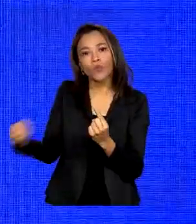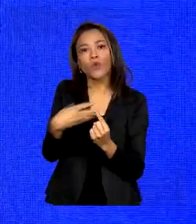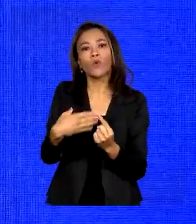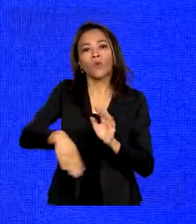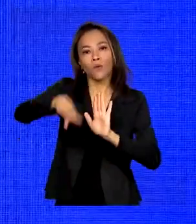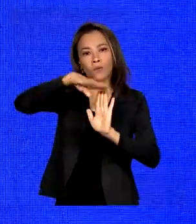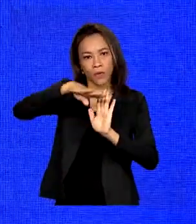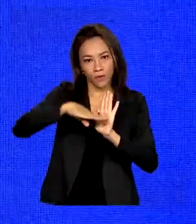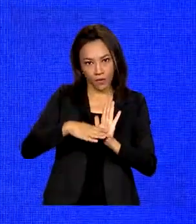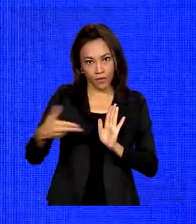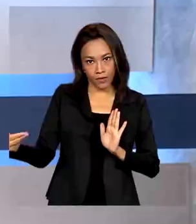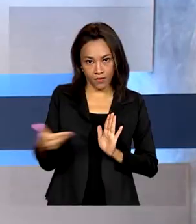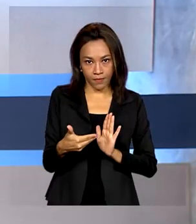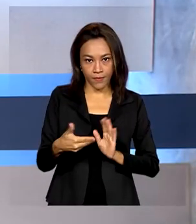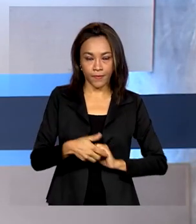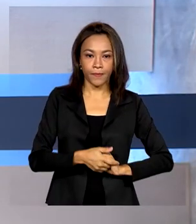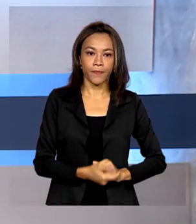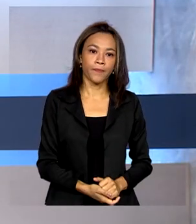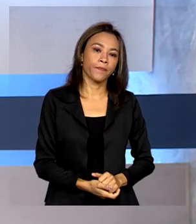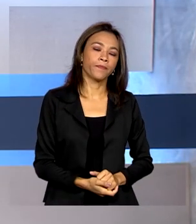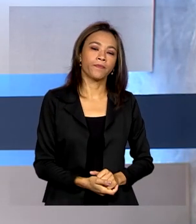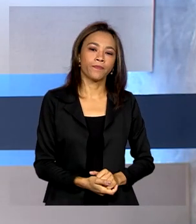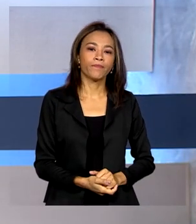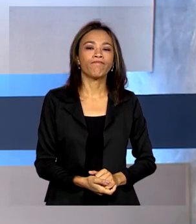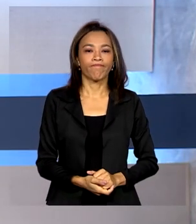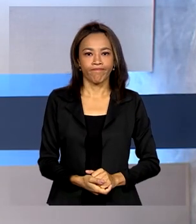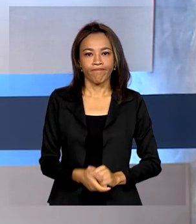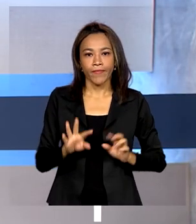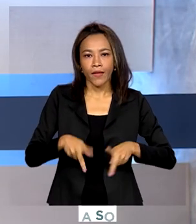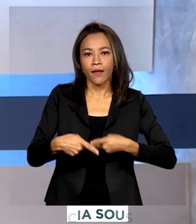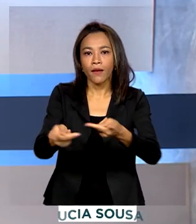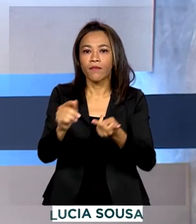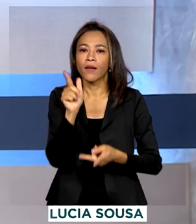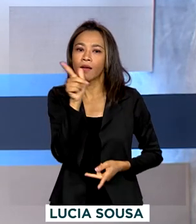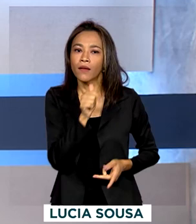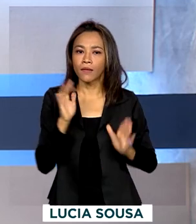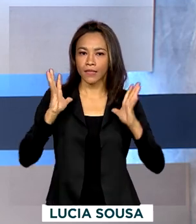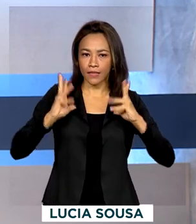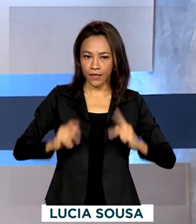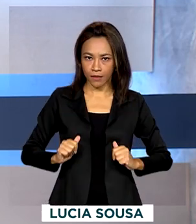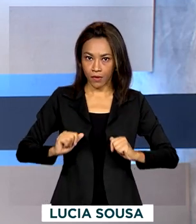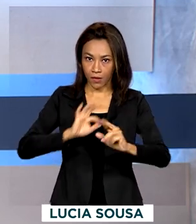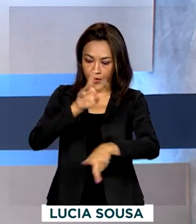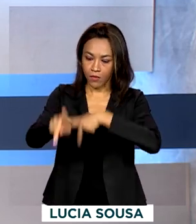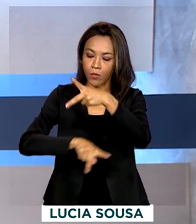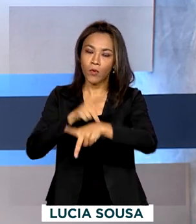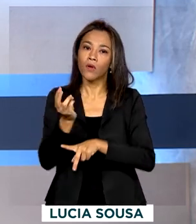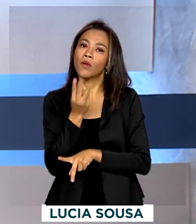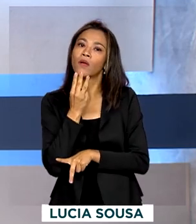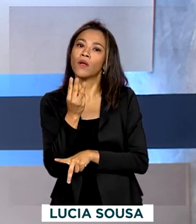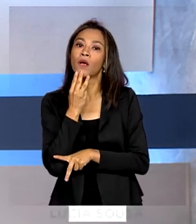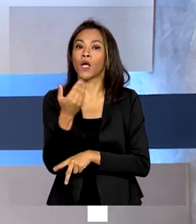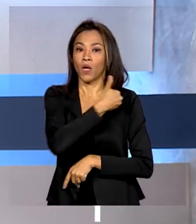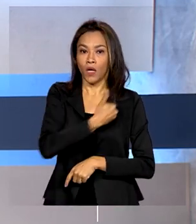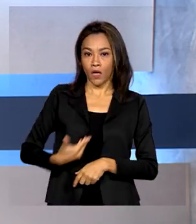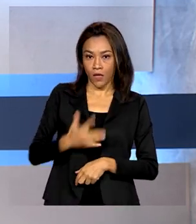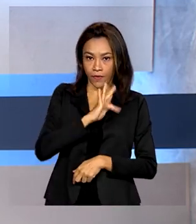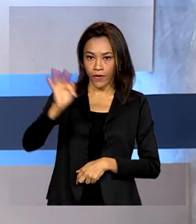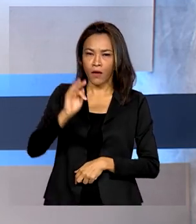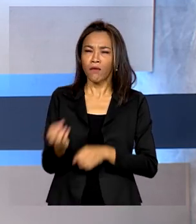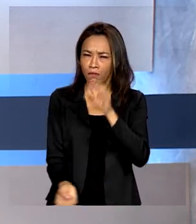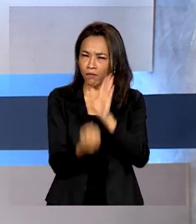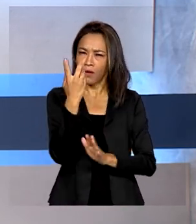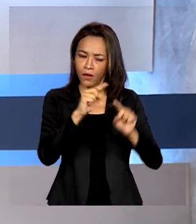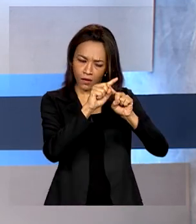Minha Casa Minha Vida. Para levar água potável aos Yanomami, o governo federal vai criar um plano